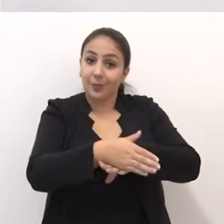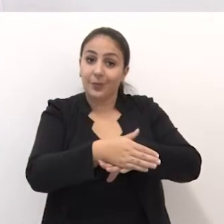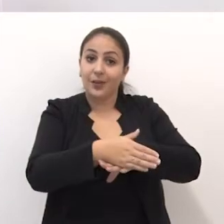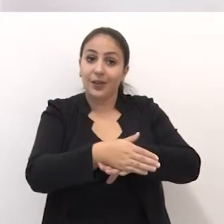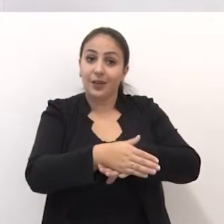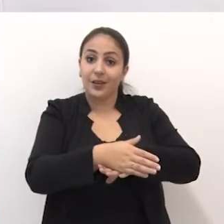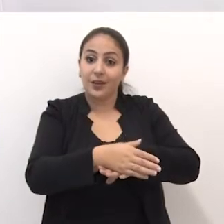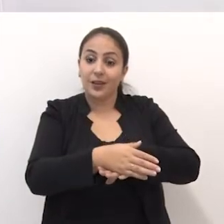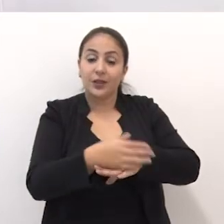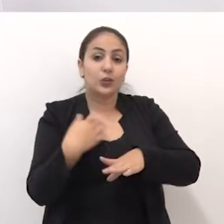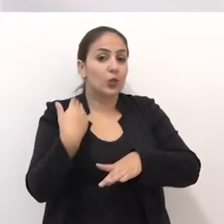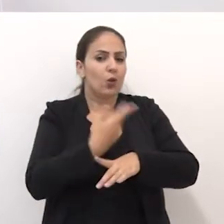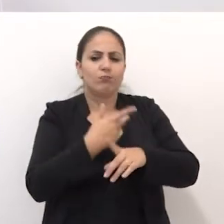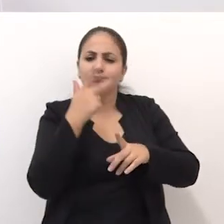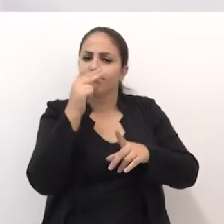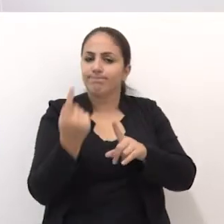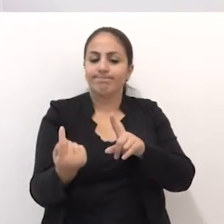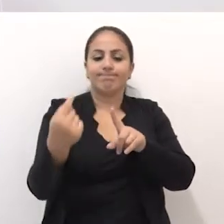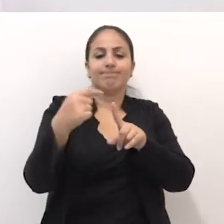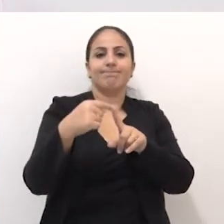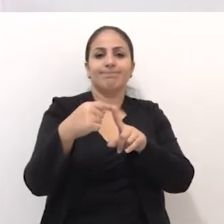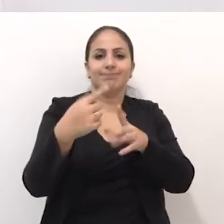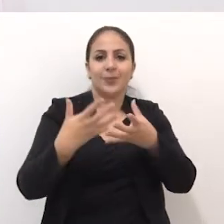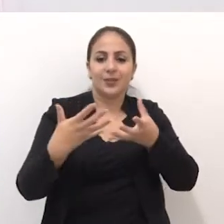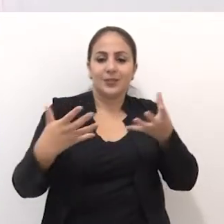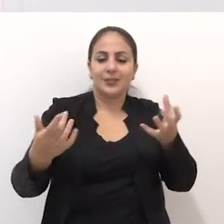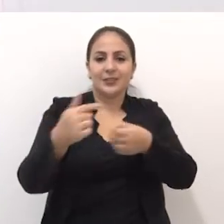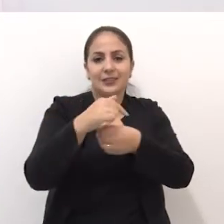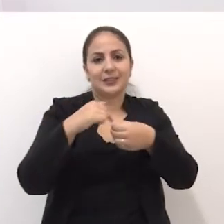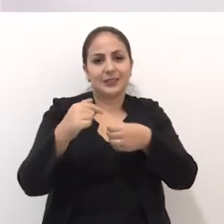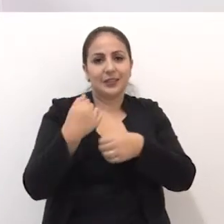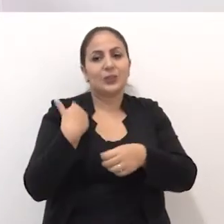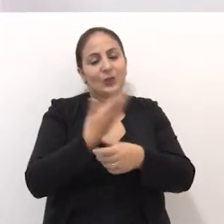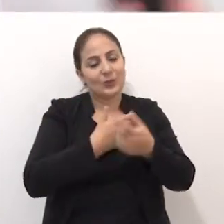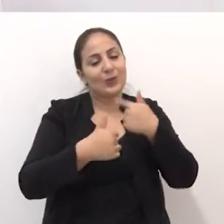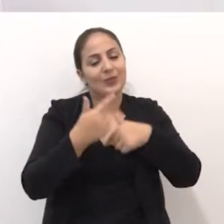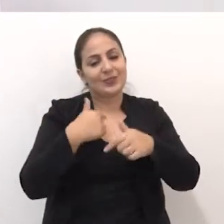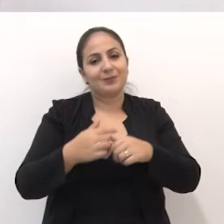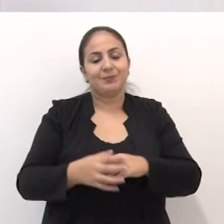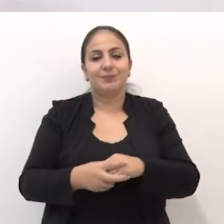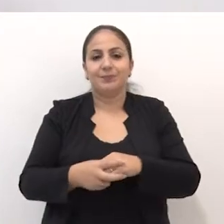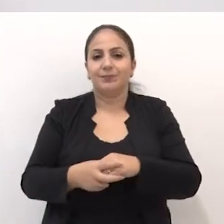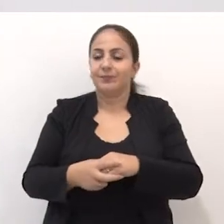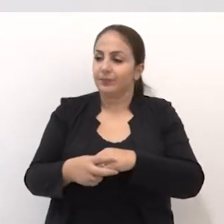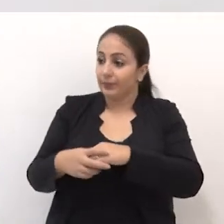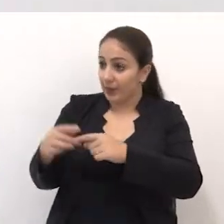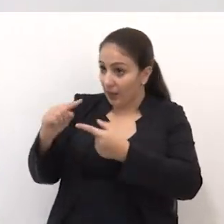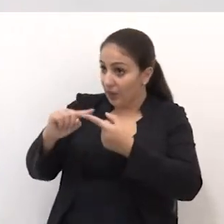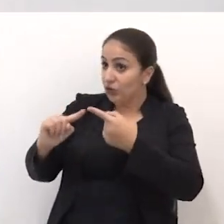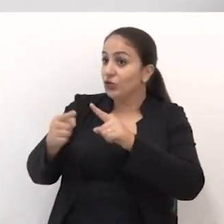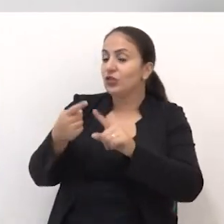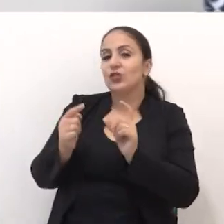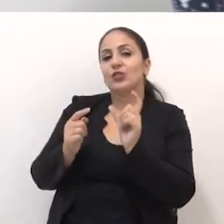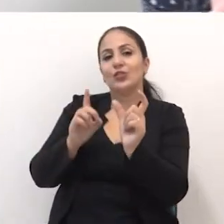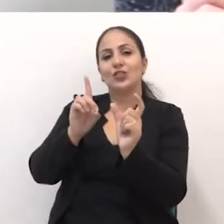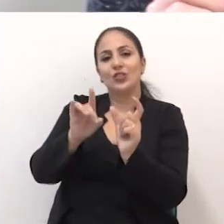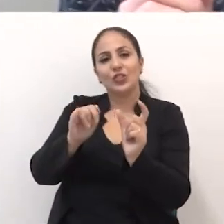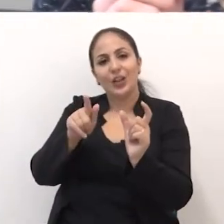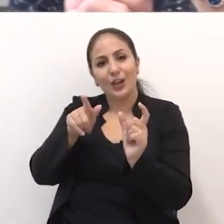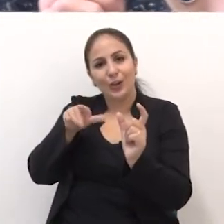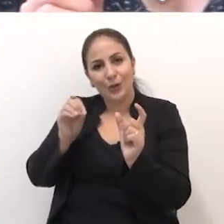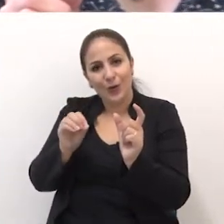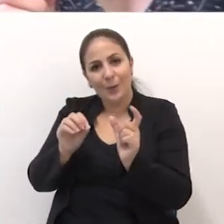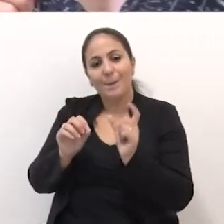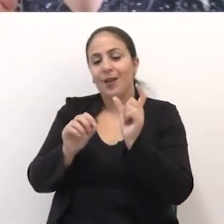buscamos sempre o mesmo objetivo, que é o crescimento da cidade que a gente tanto gosta. Então, diálogo é a palavra-chave do